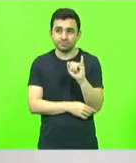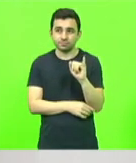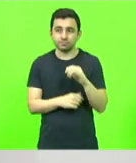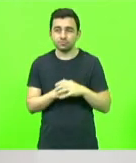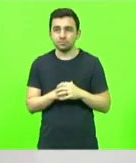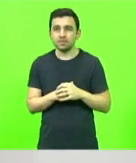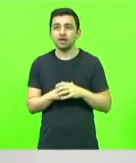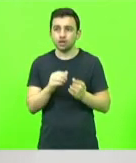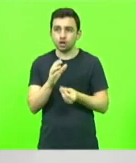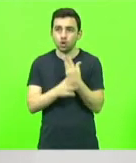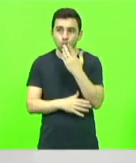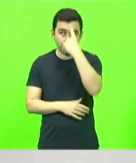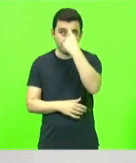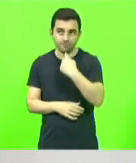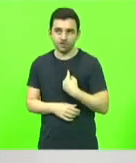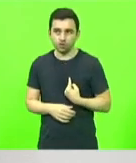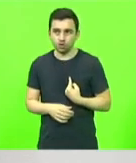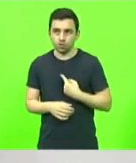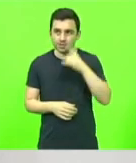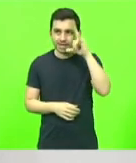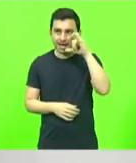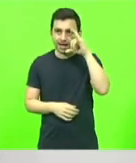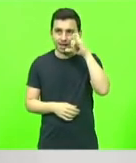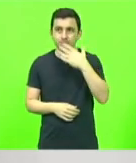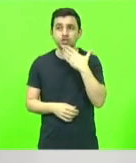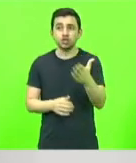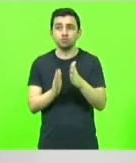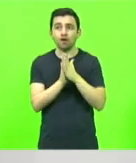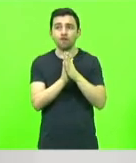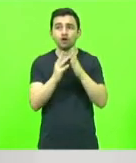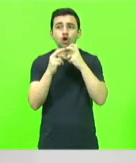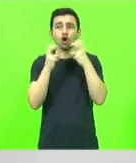perfil no Instagram para pedir socorro.